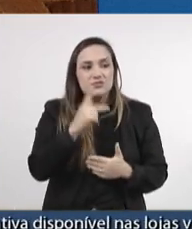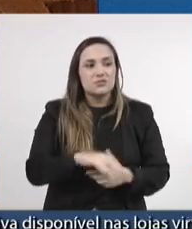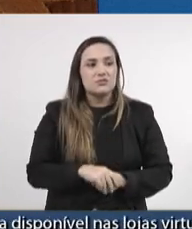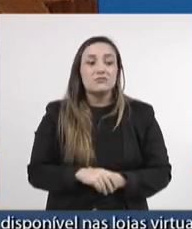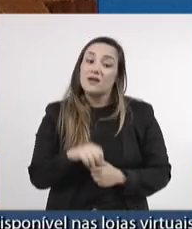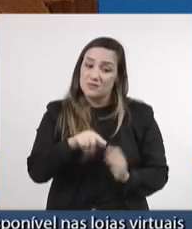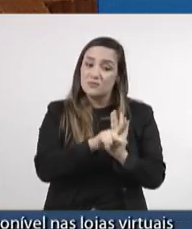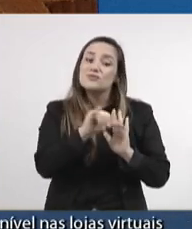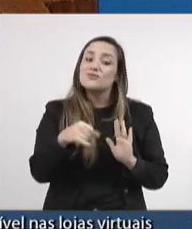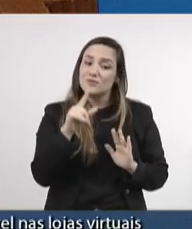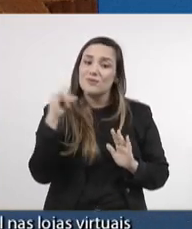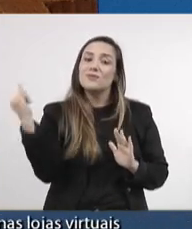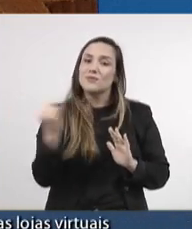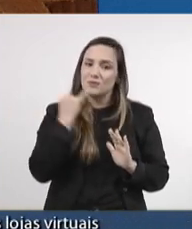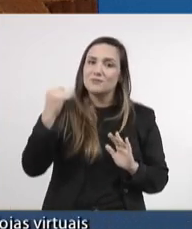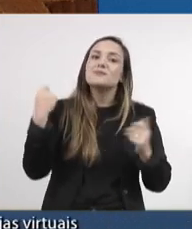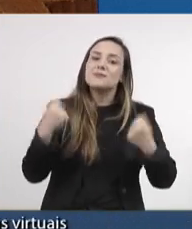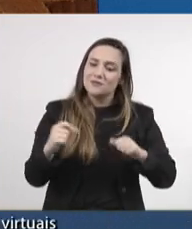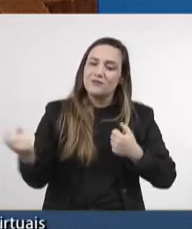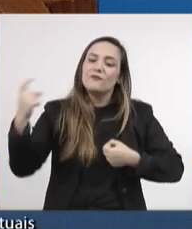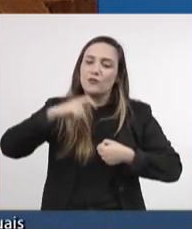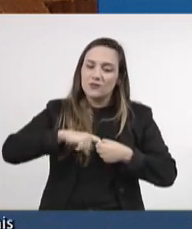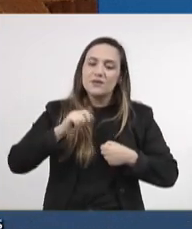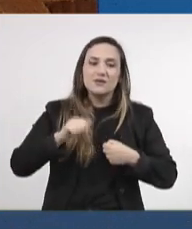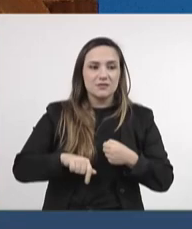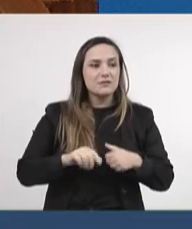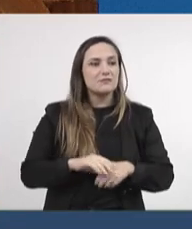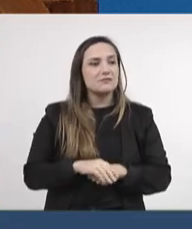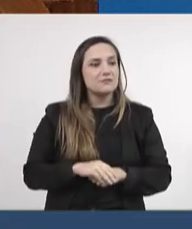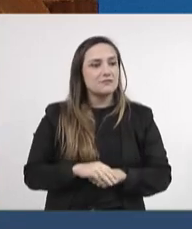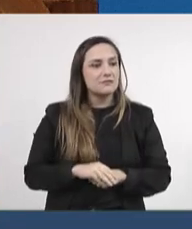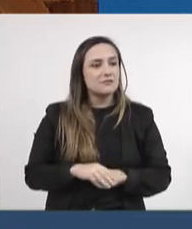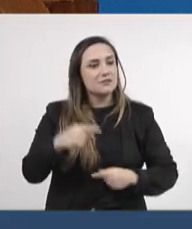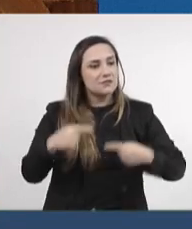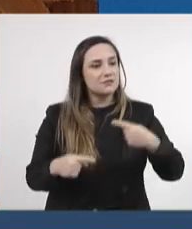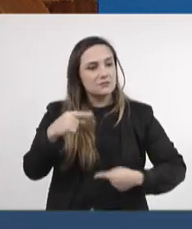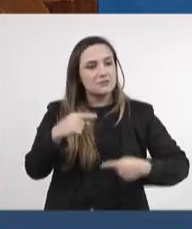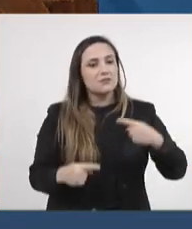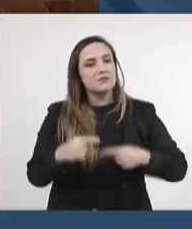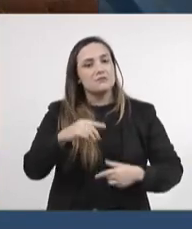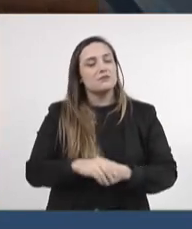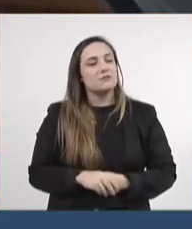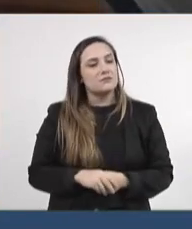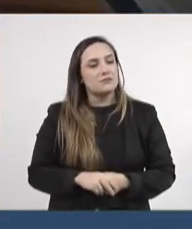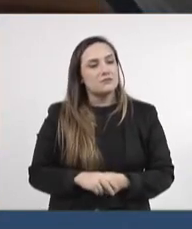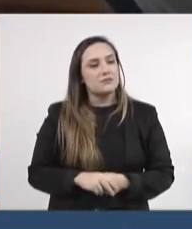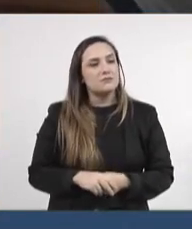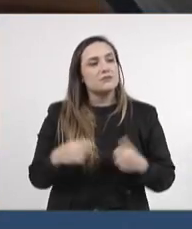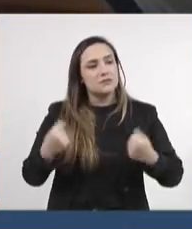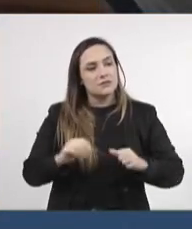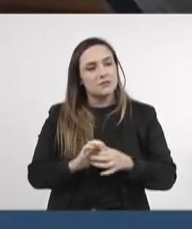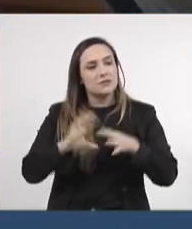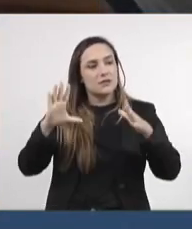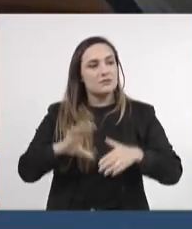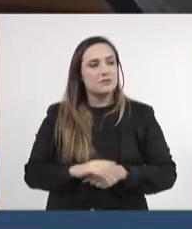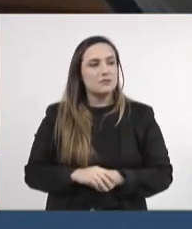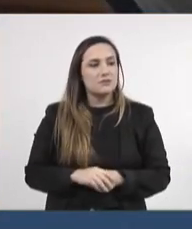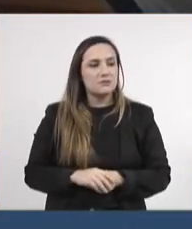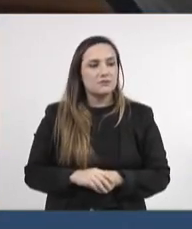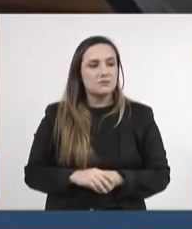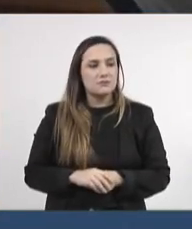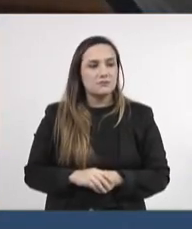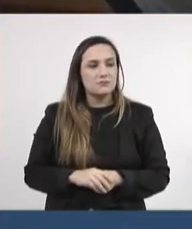importante, precisa voltar para essa casa para que a gente possa debater e garantir a liberdade sem qualquer